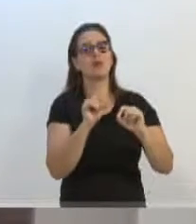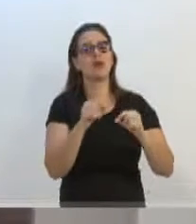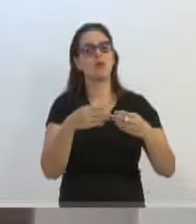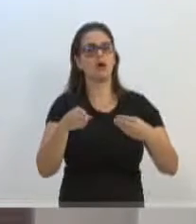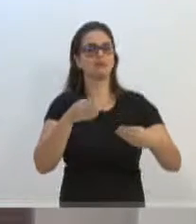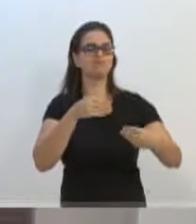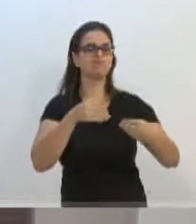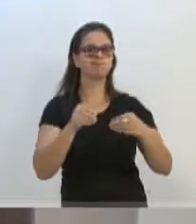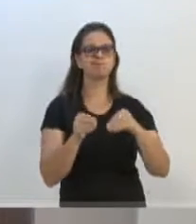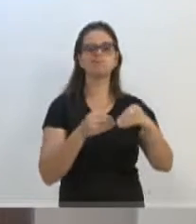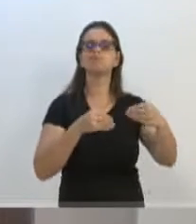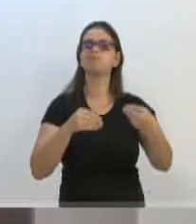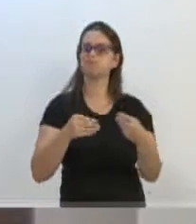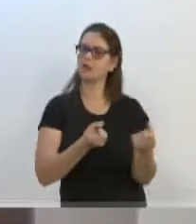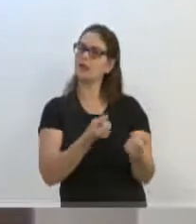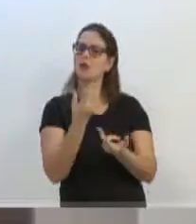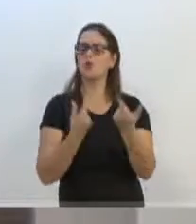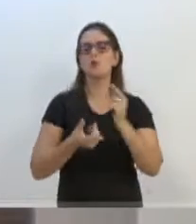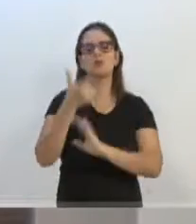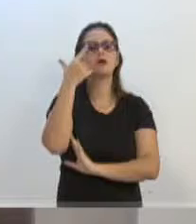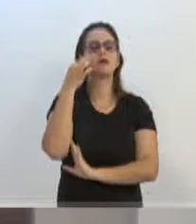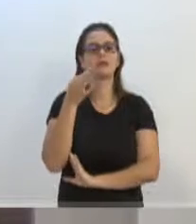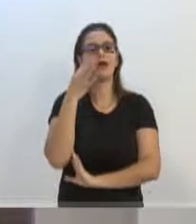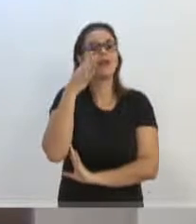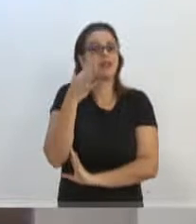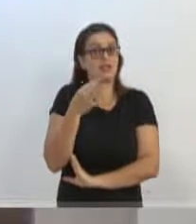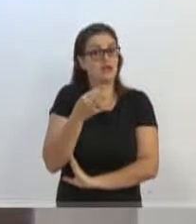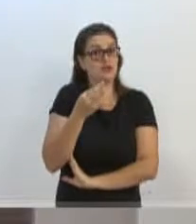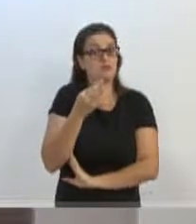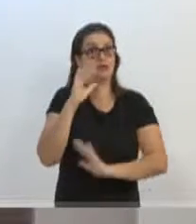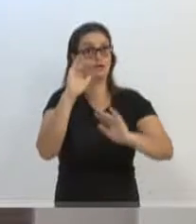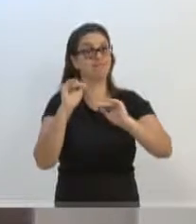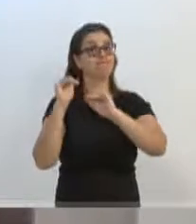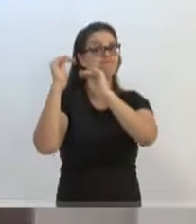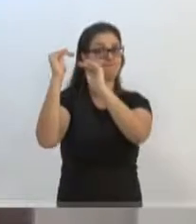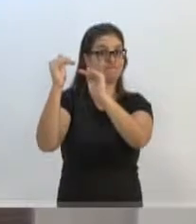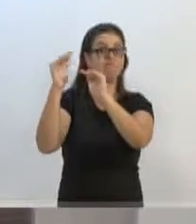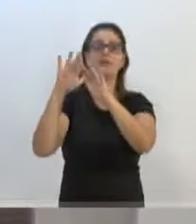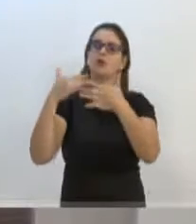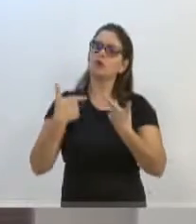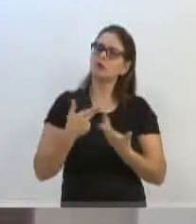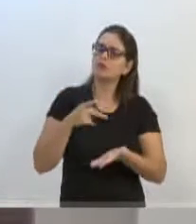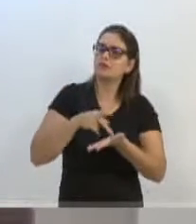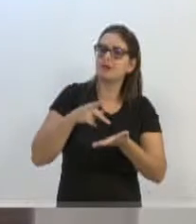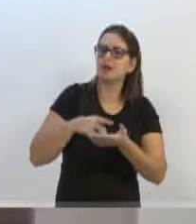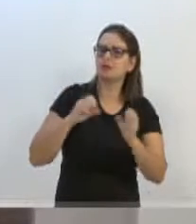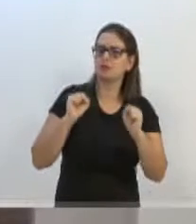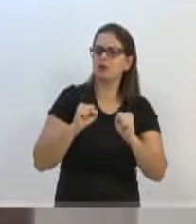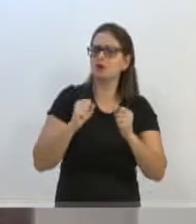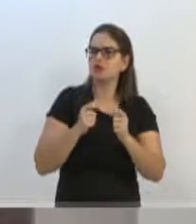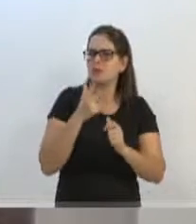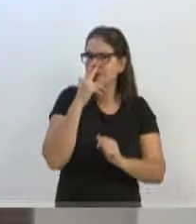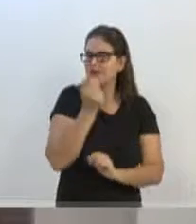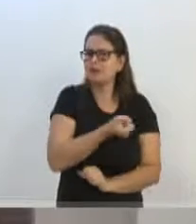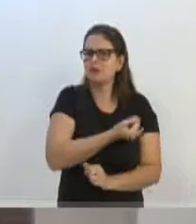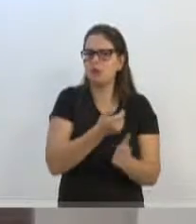flexibilização e alguns entendimentos do vereador César lá em cima. Então, a bem da verdade, poderíamos ter um número ainda maior.